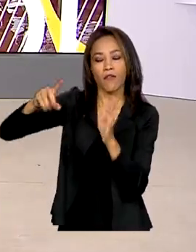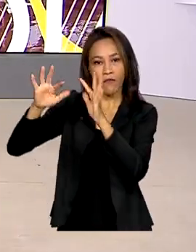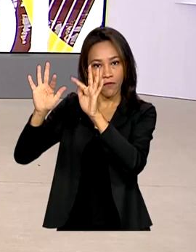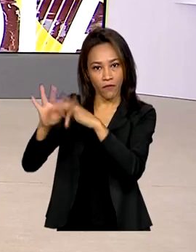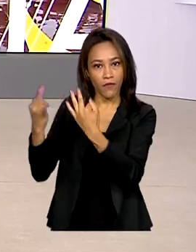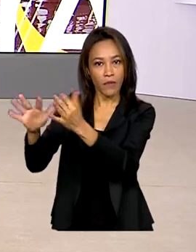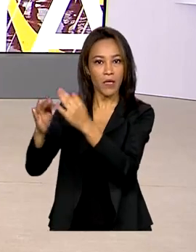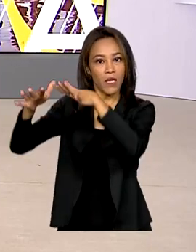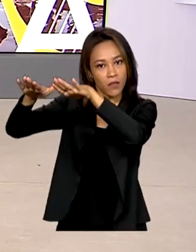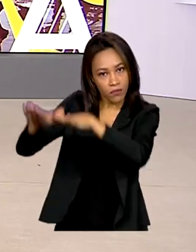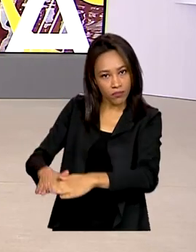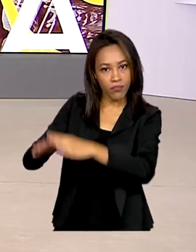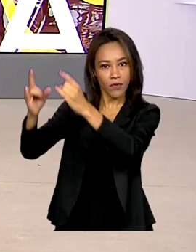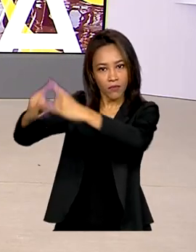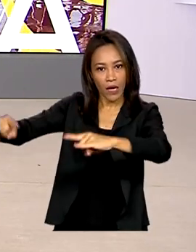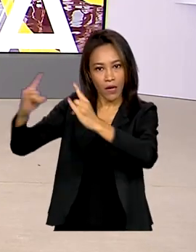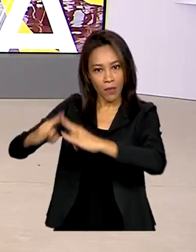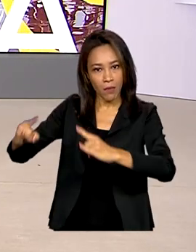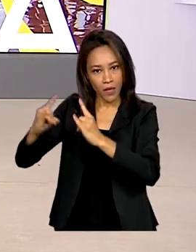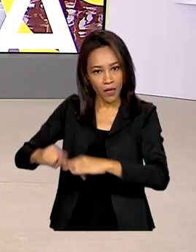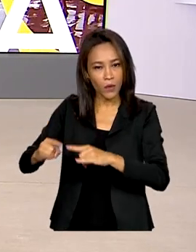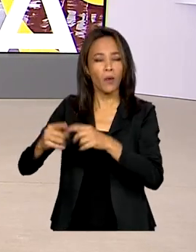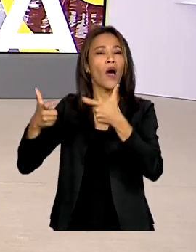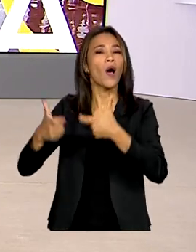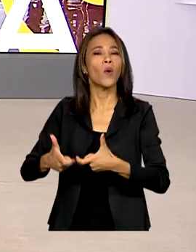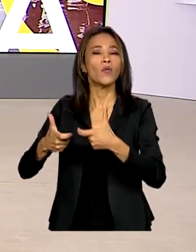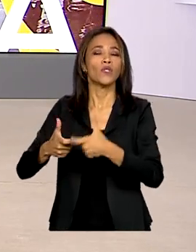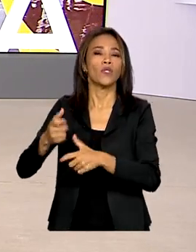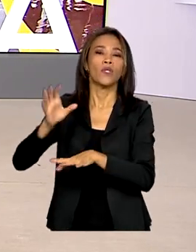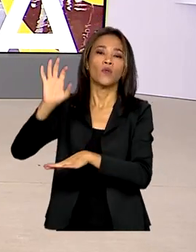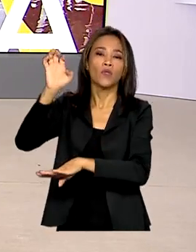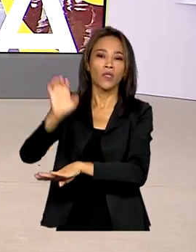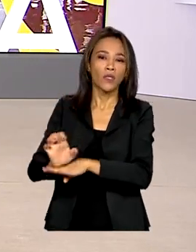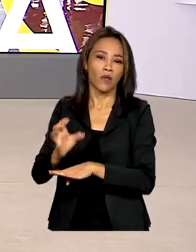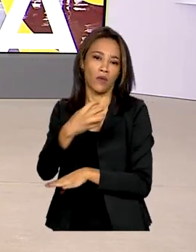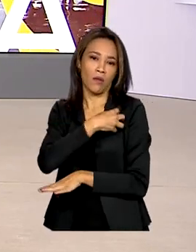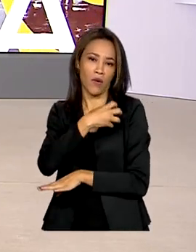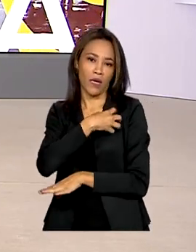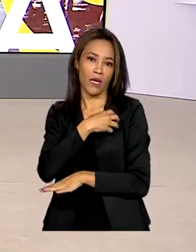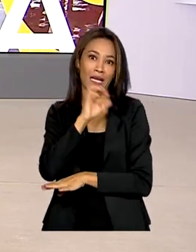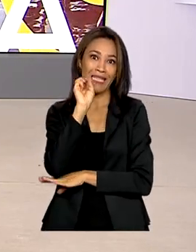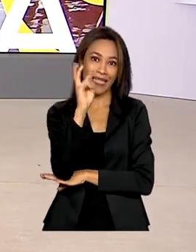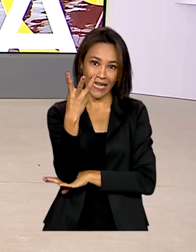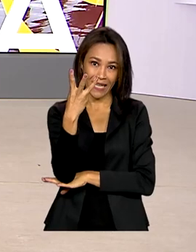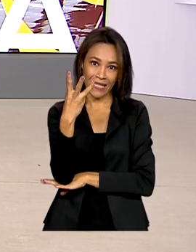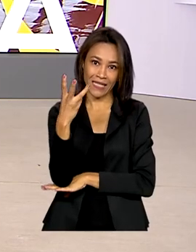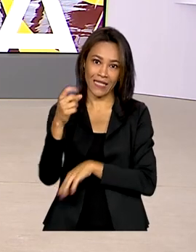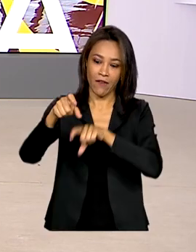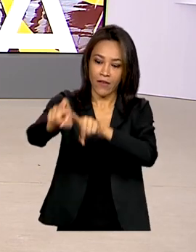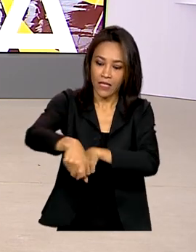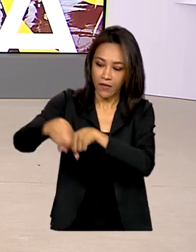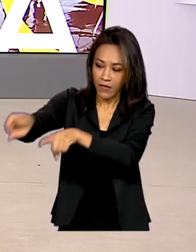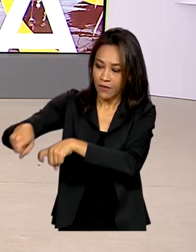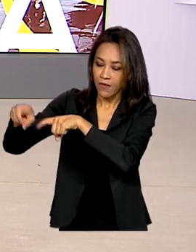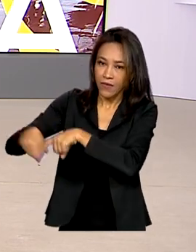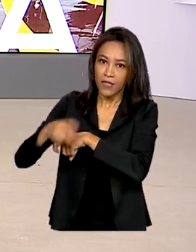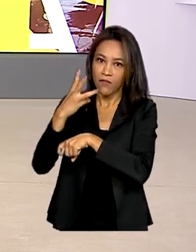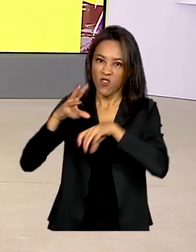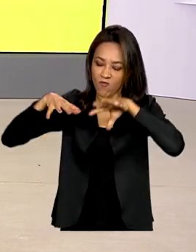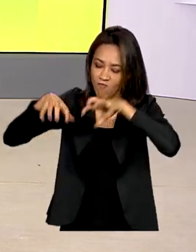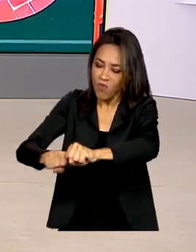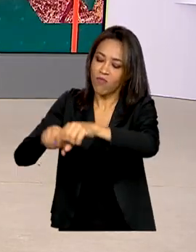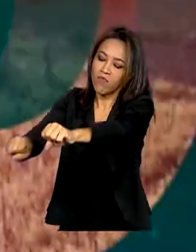nas terras da empresa, localizadas no extremo sul da Bahia. No mês passado, três fazendas da Suzano foram ocupadas pelo